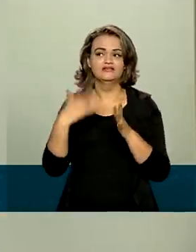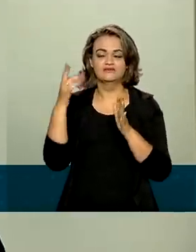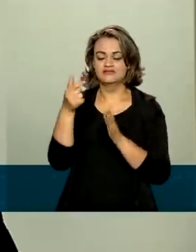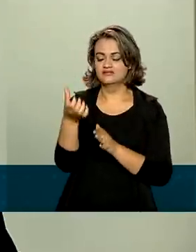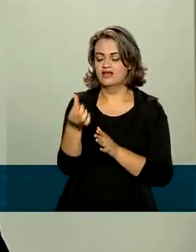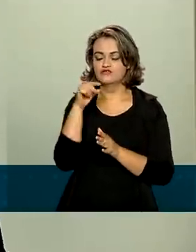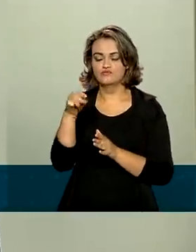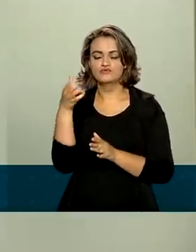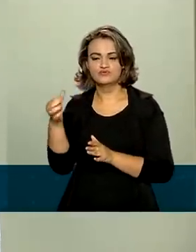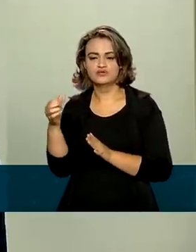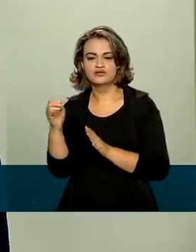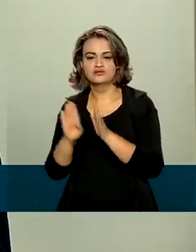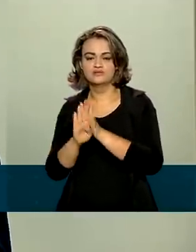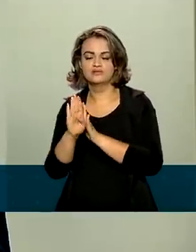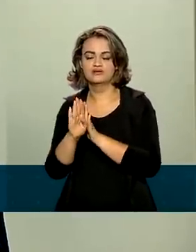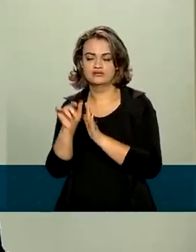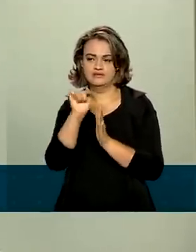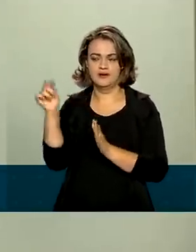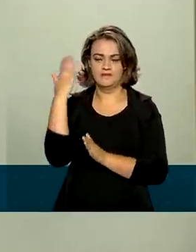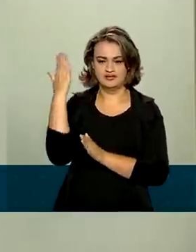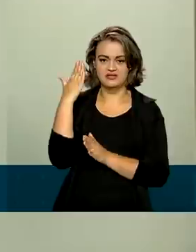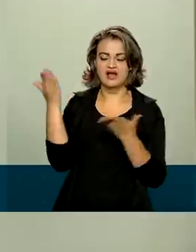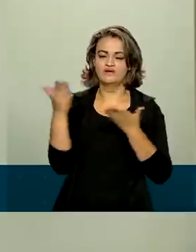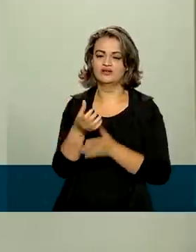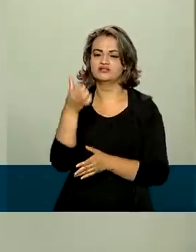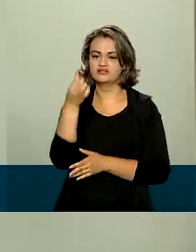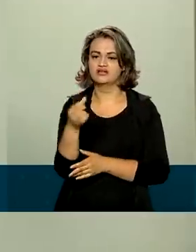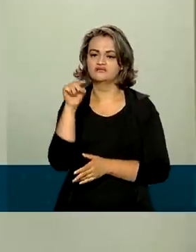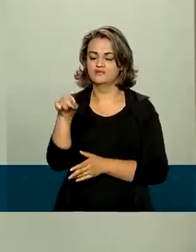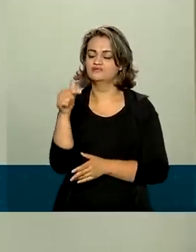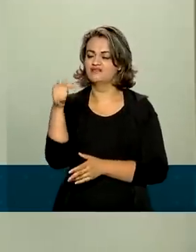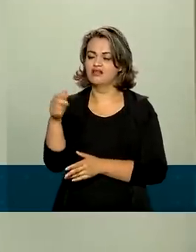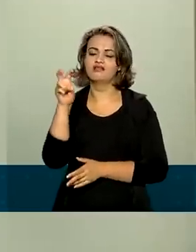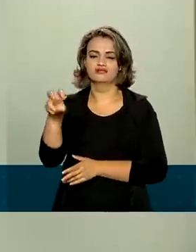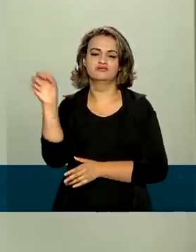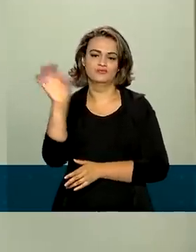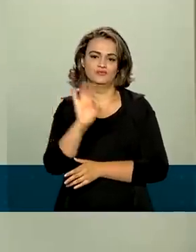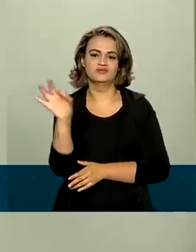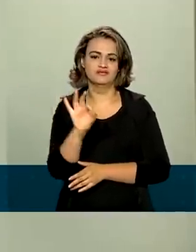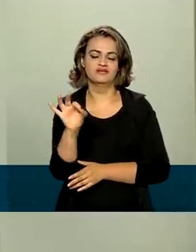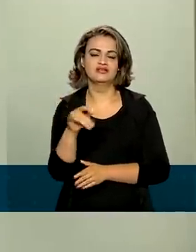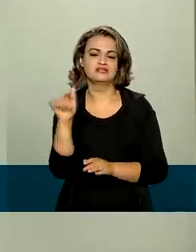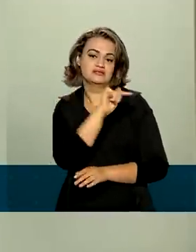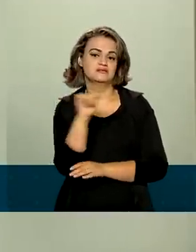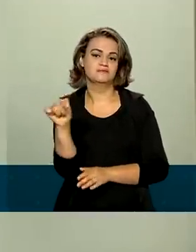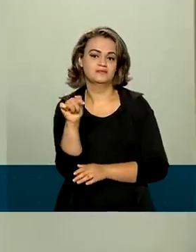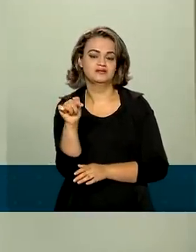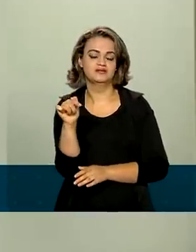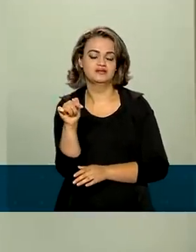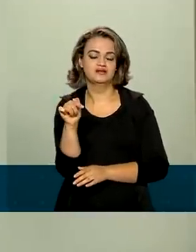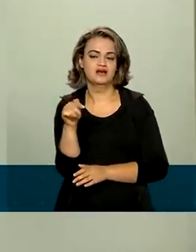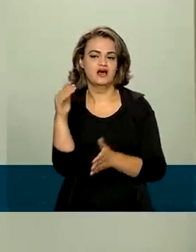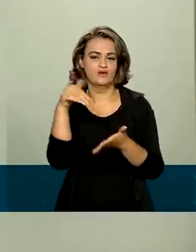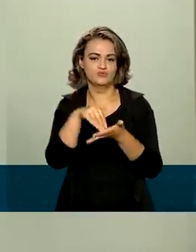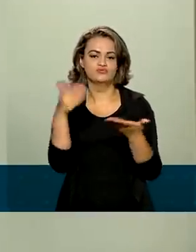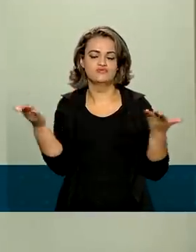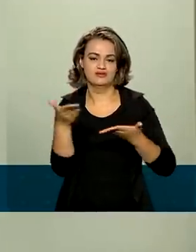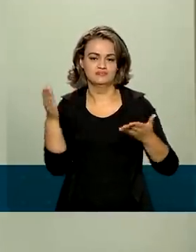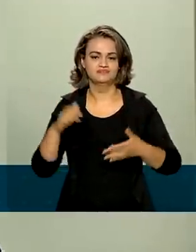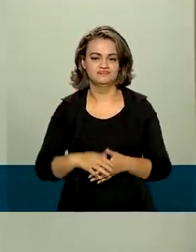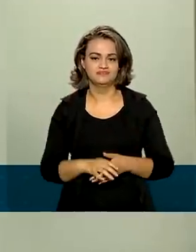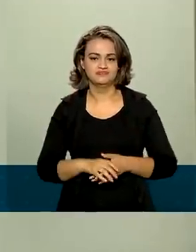,6% na semana passada para 6,75% nesta última semana.